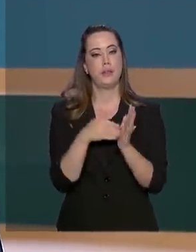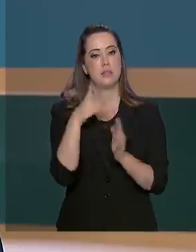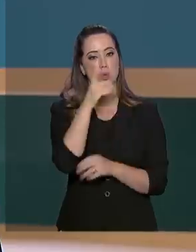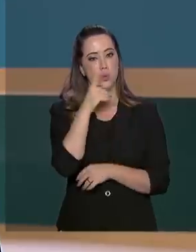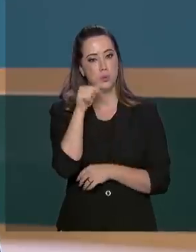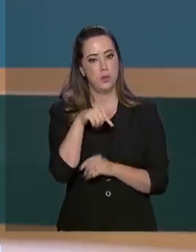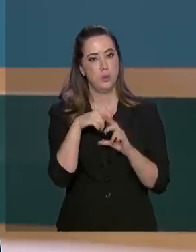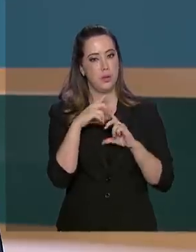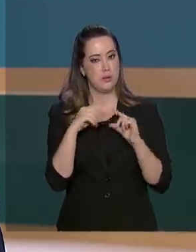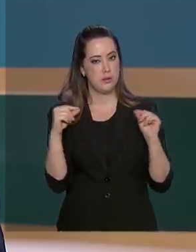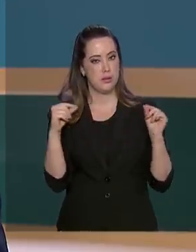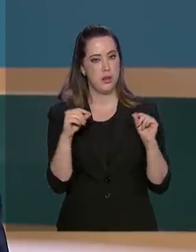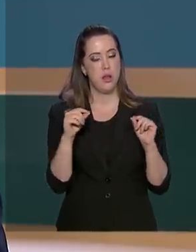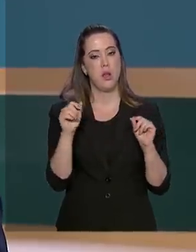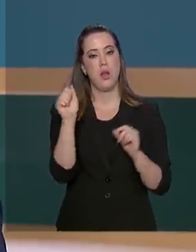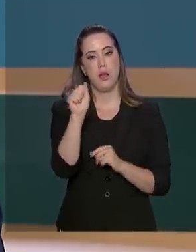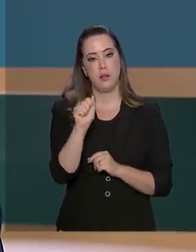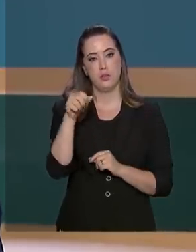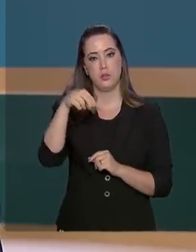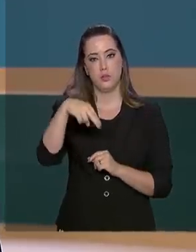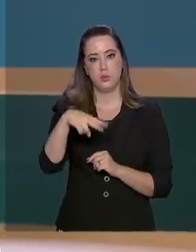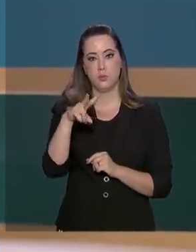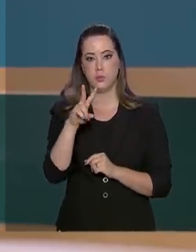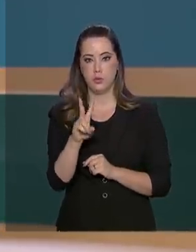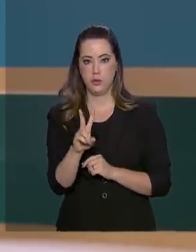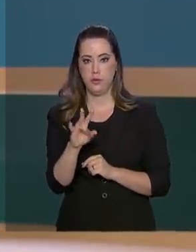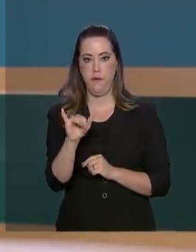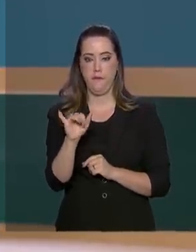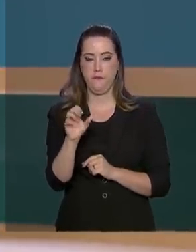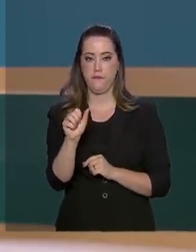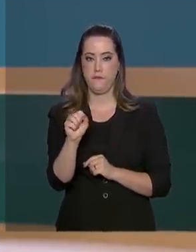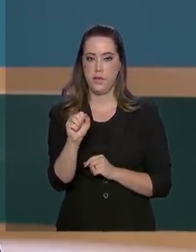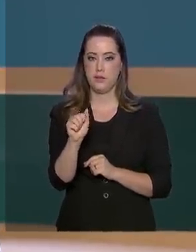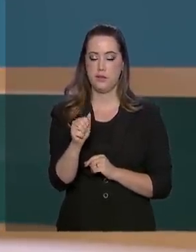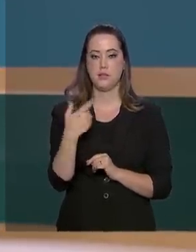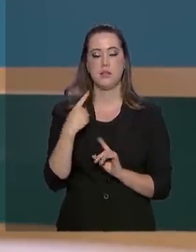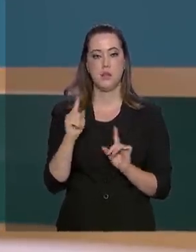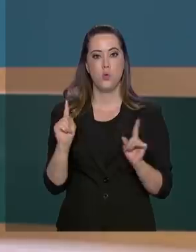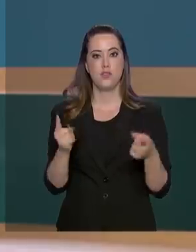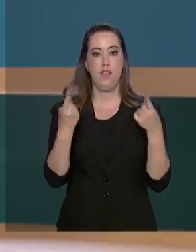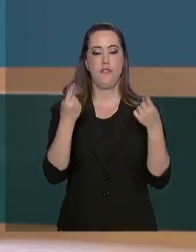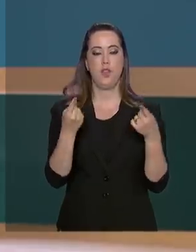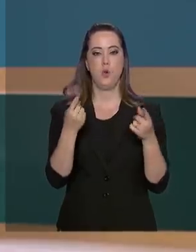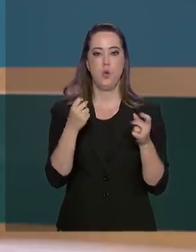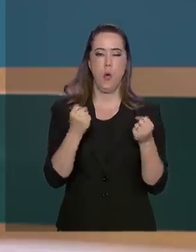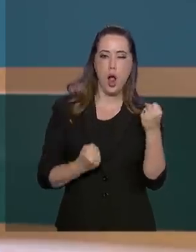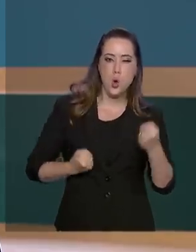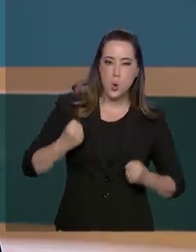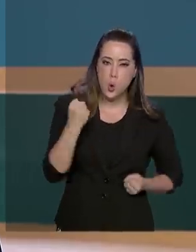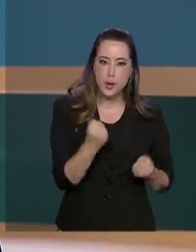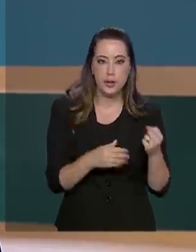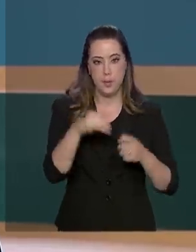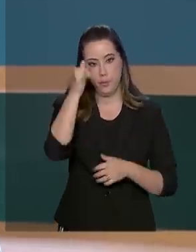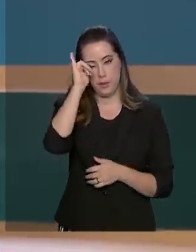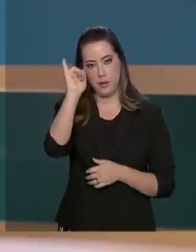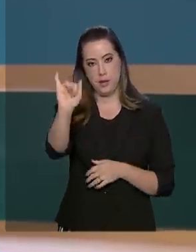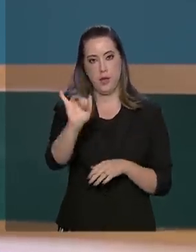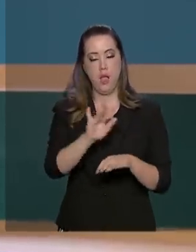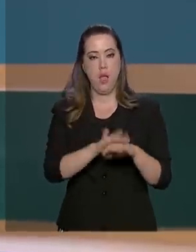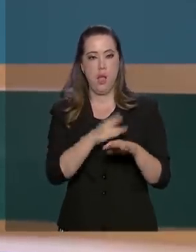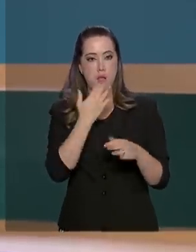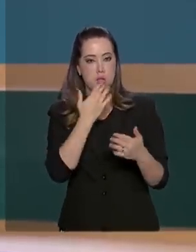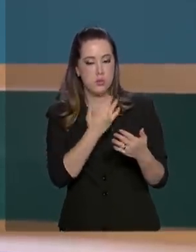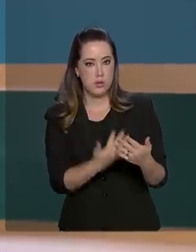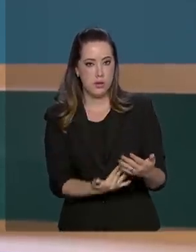domingo aqui em Brasília, A Agência Nacional de Vigilância Sanitária lançou um desafio, a corrida contra o diabetes. Um